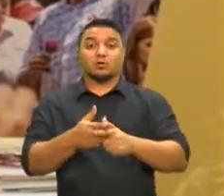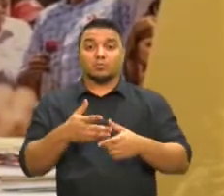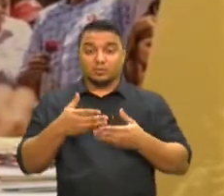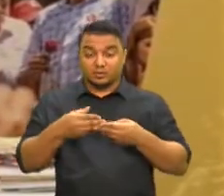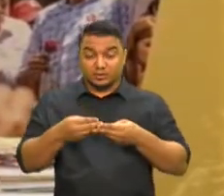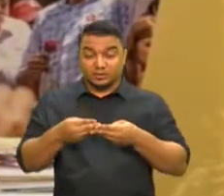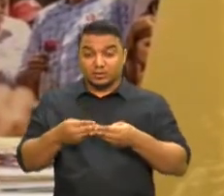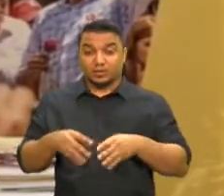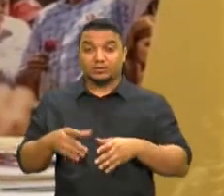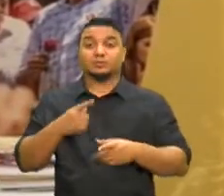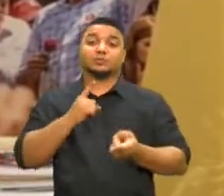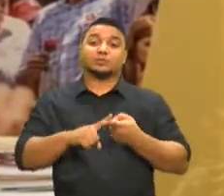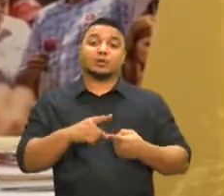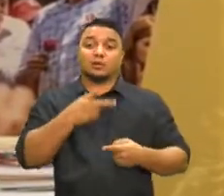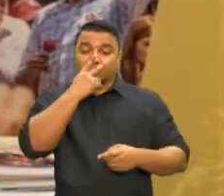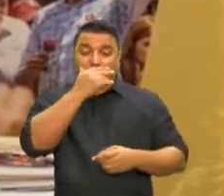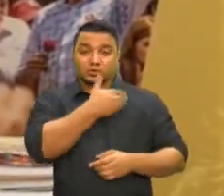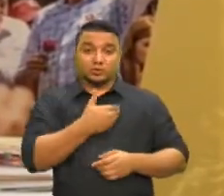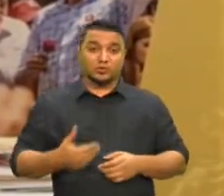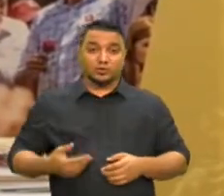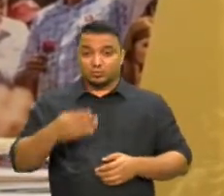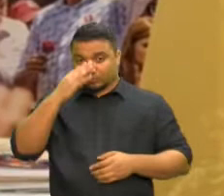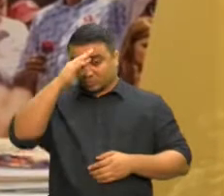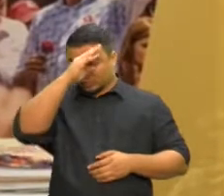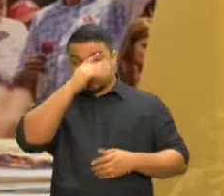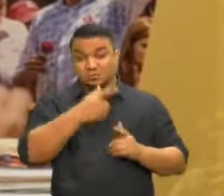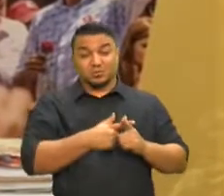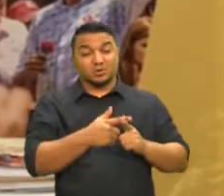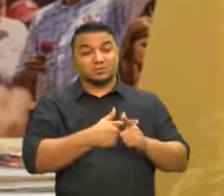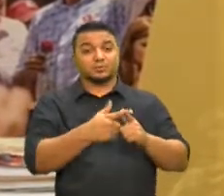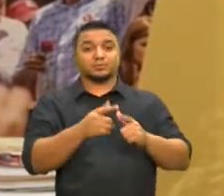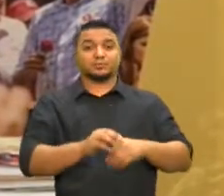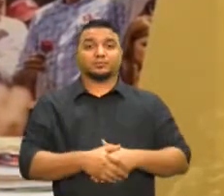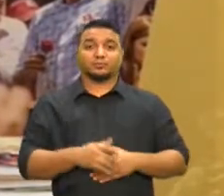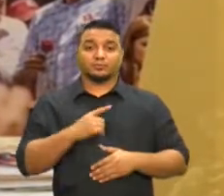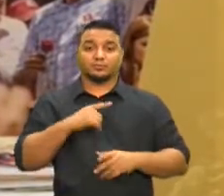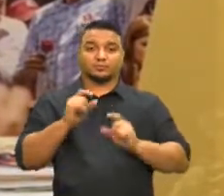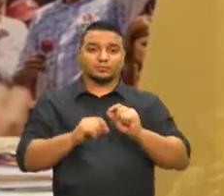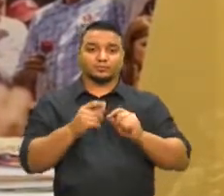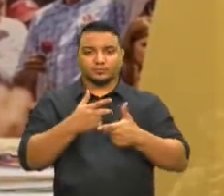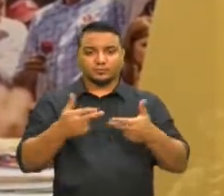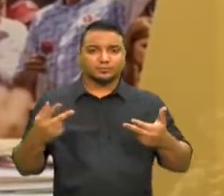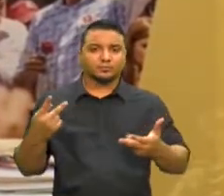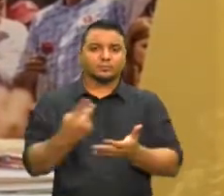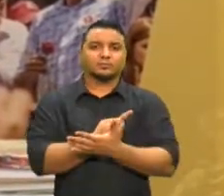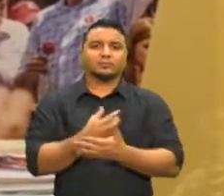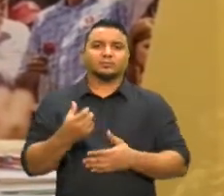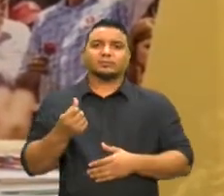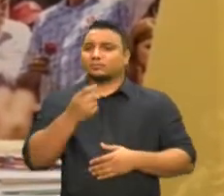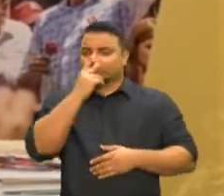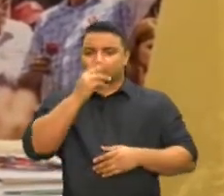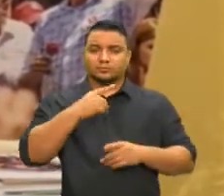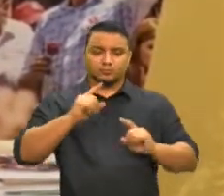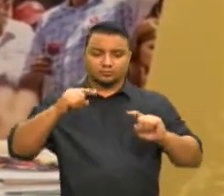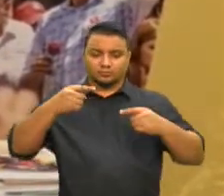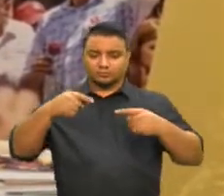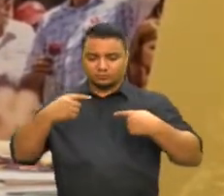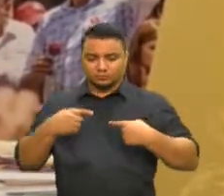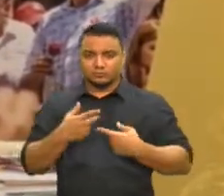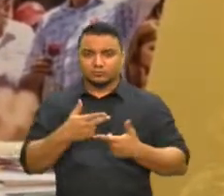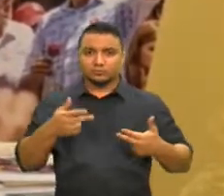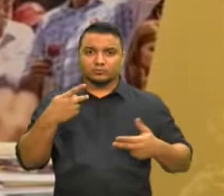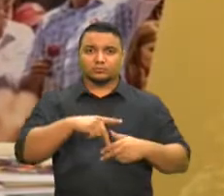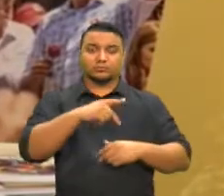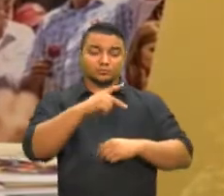desgaste do governo Bolsonaro. Mesmo com todas as ameaças que constantemente o presidente Bolsonaro faz ao país, à